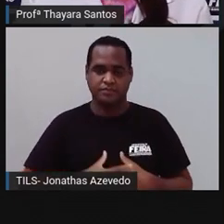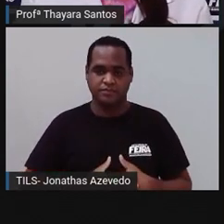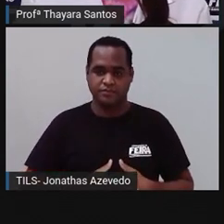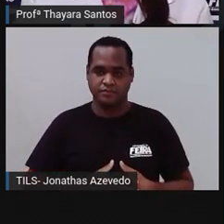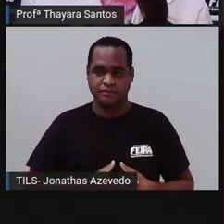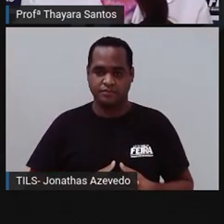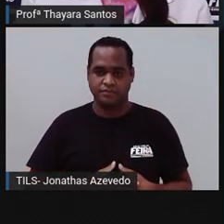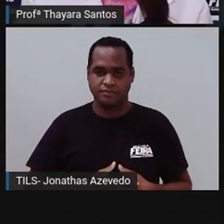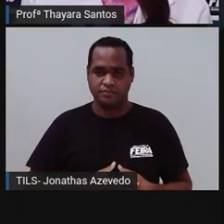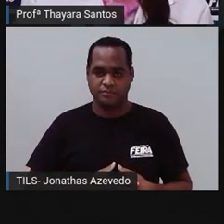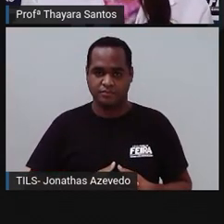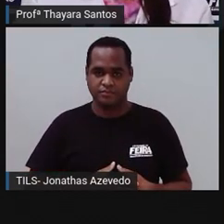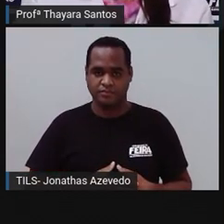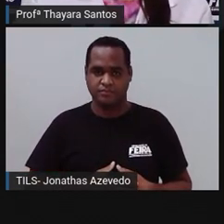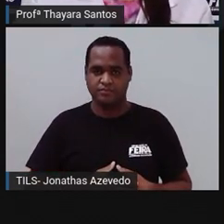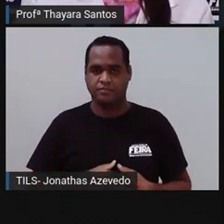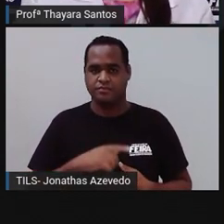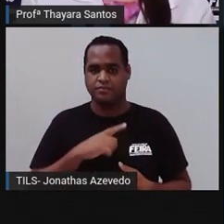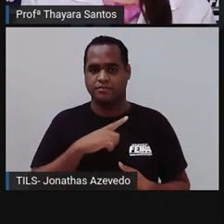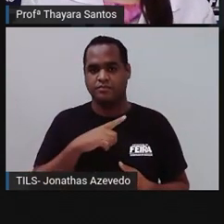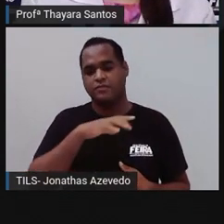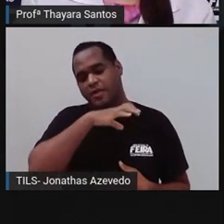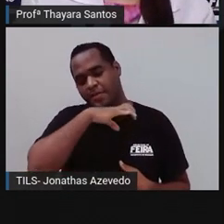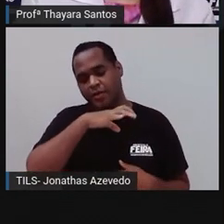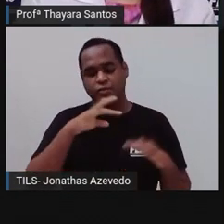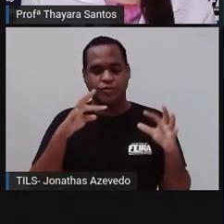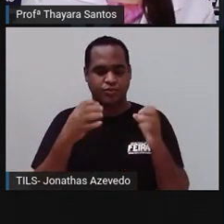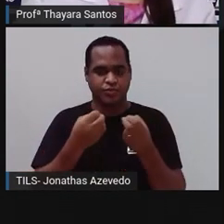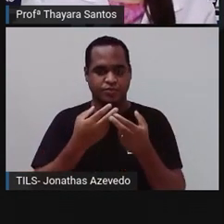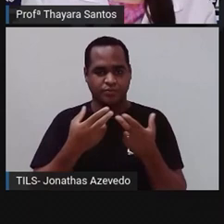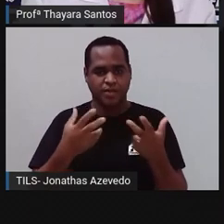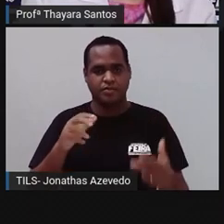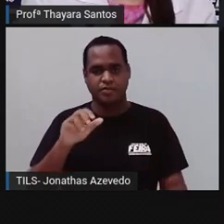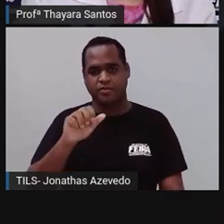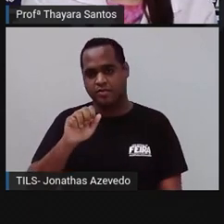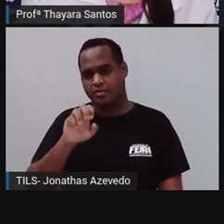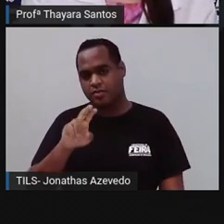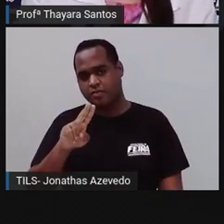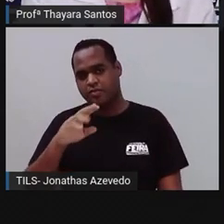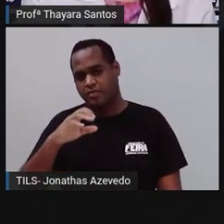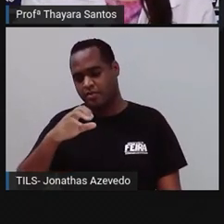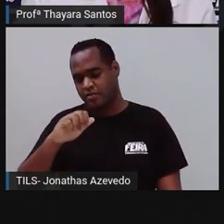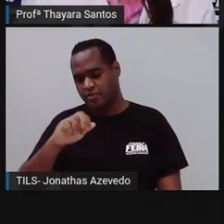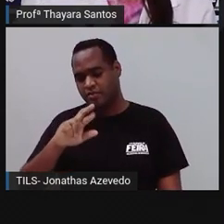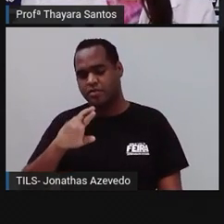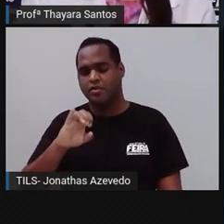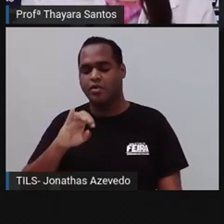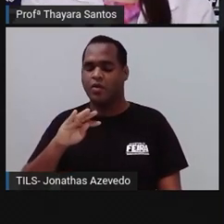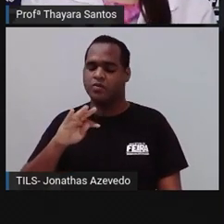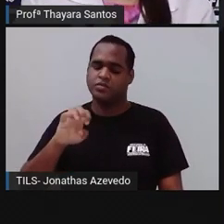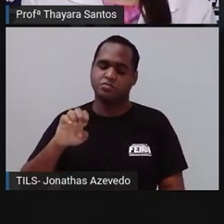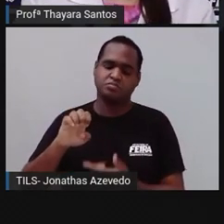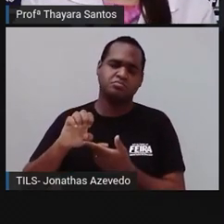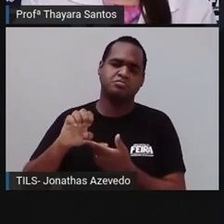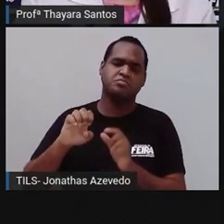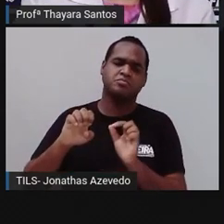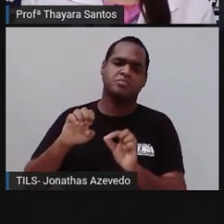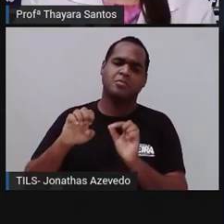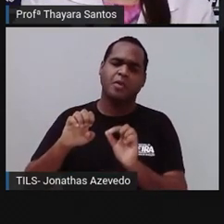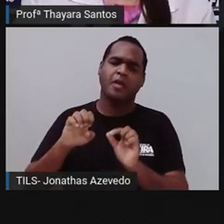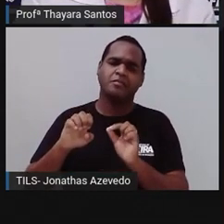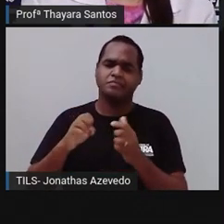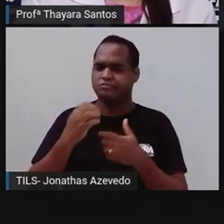Primeira característica de todos os animais. Todos eles são eucariontes. Aí vocês podem me perguntar, mas o que é isso para o